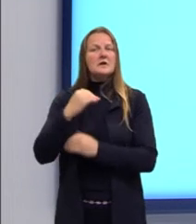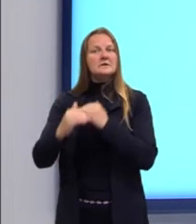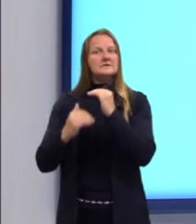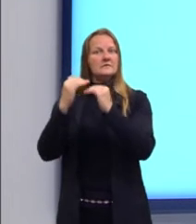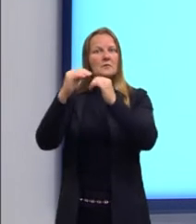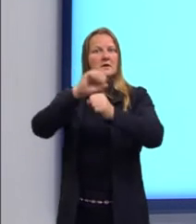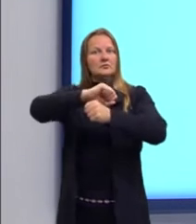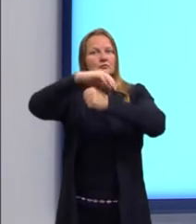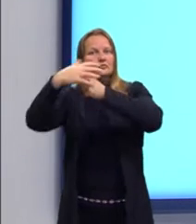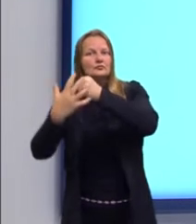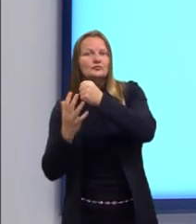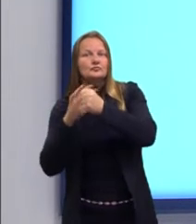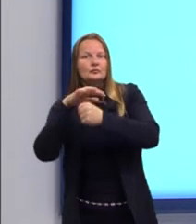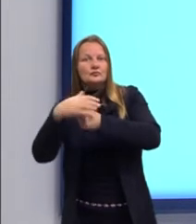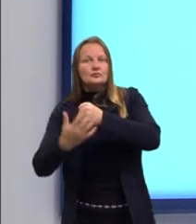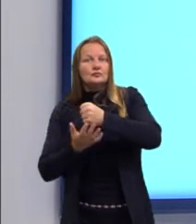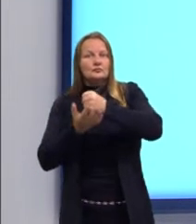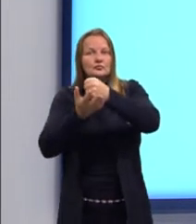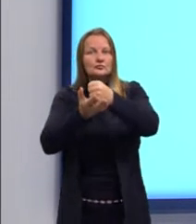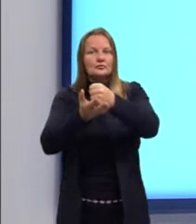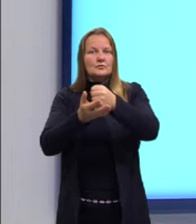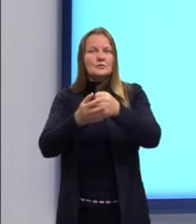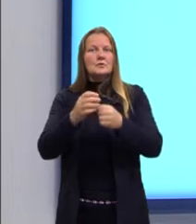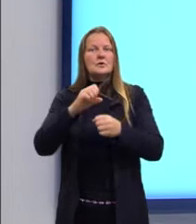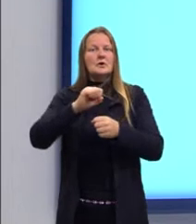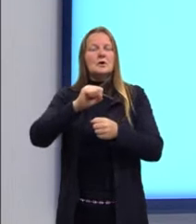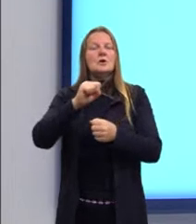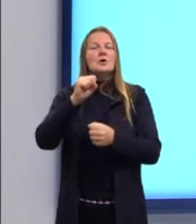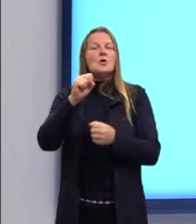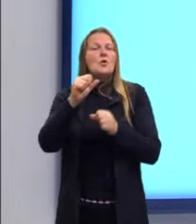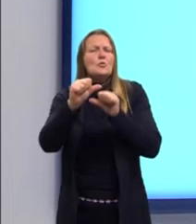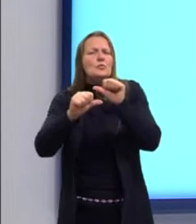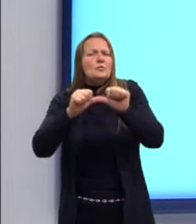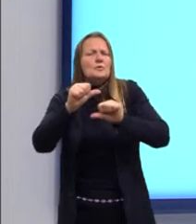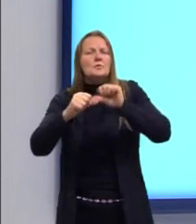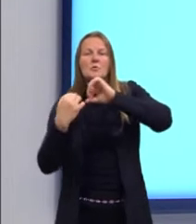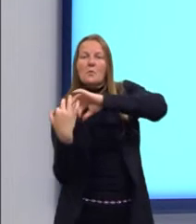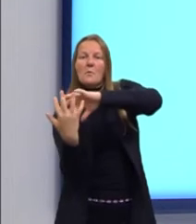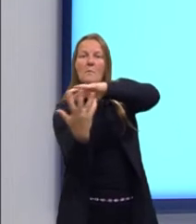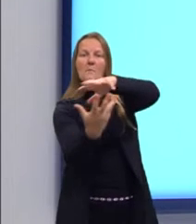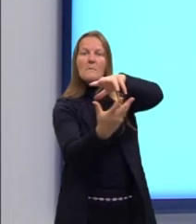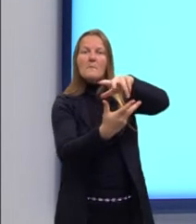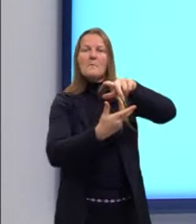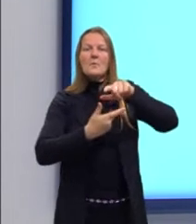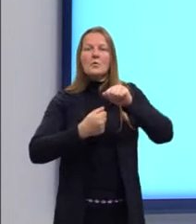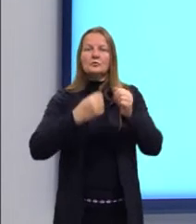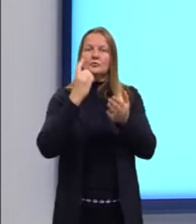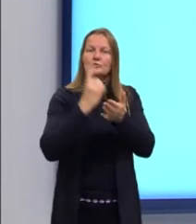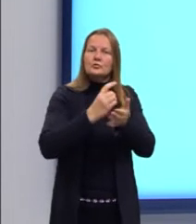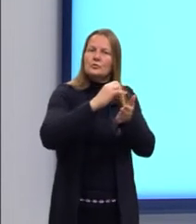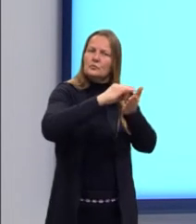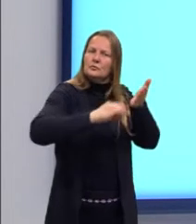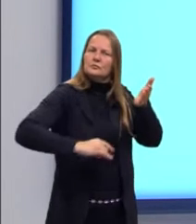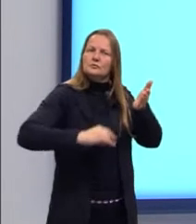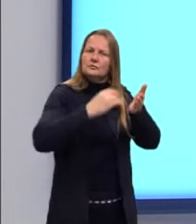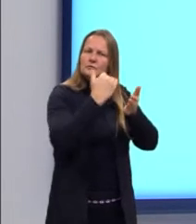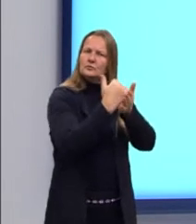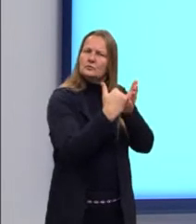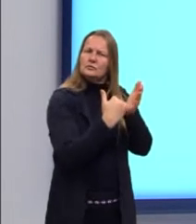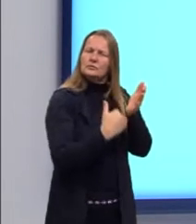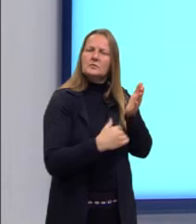documento que se chama Transformando o Nosso Mundo. Esse documento, então, foi adotado em 2015